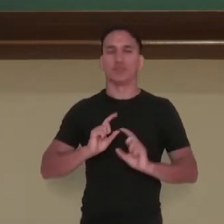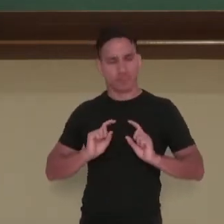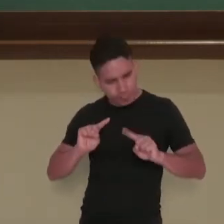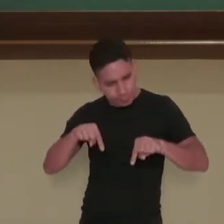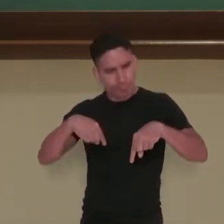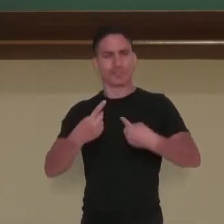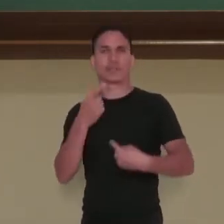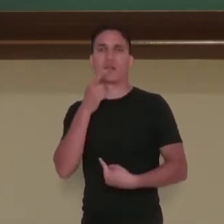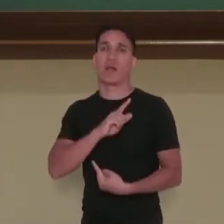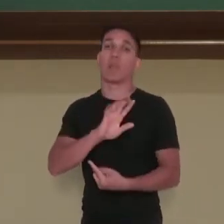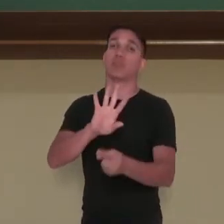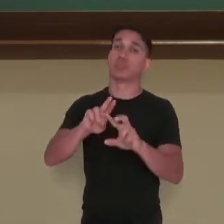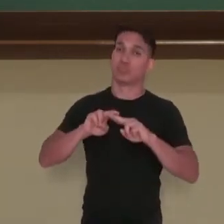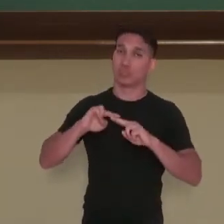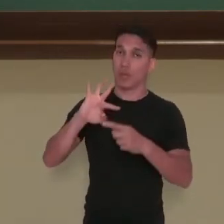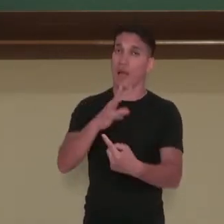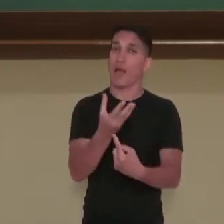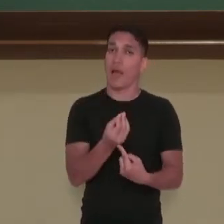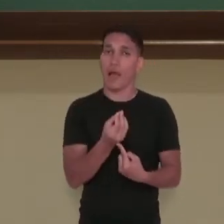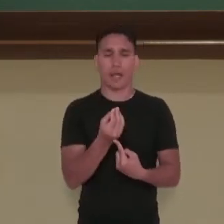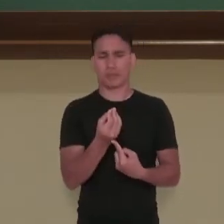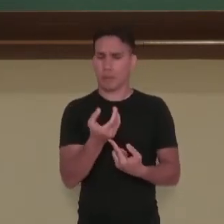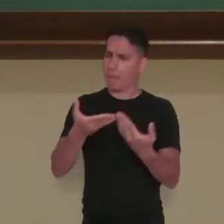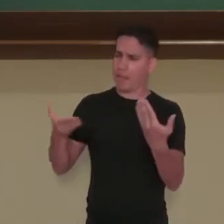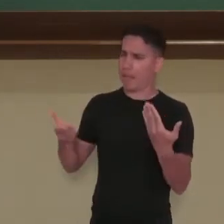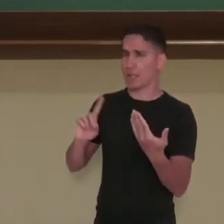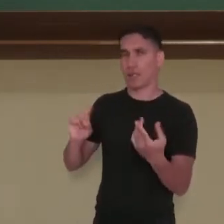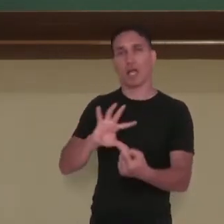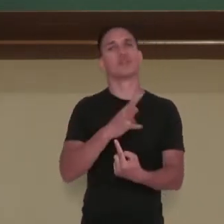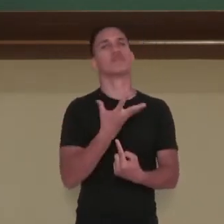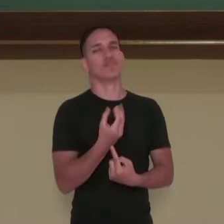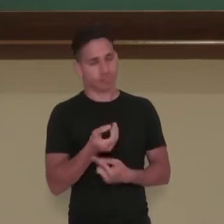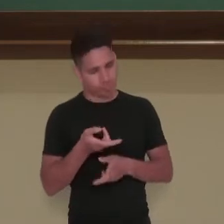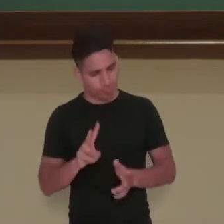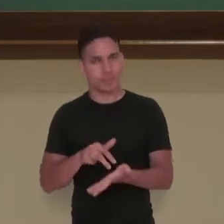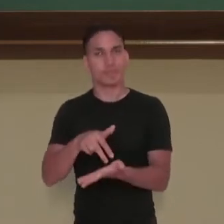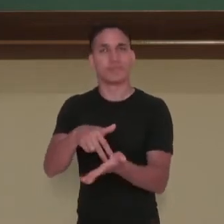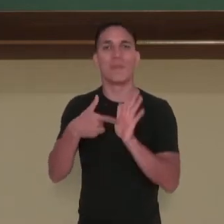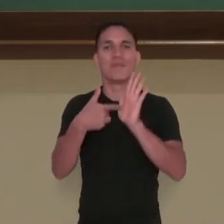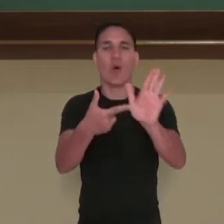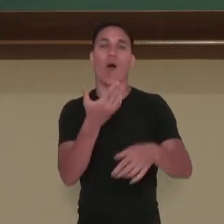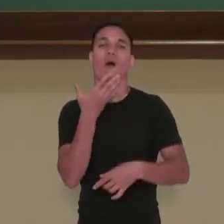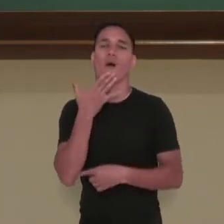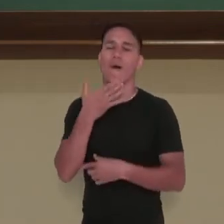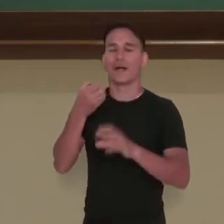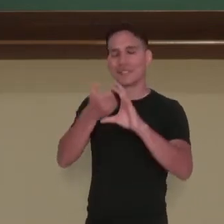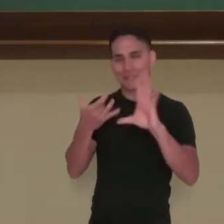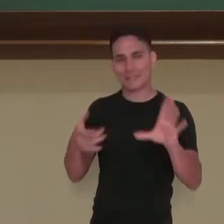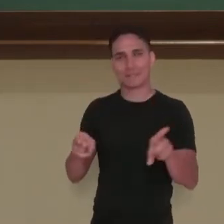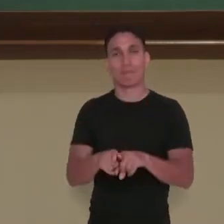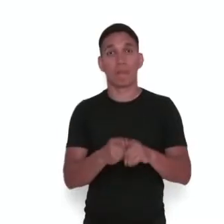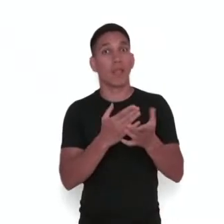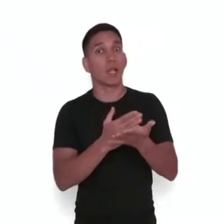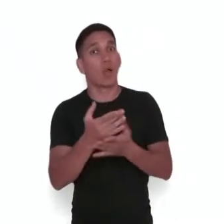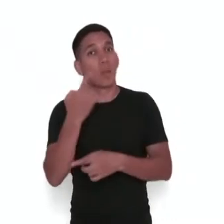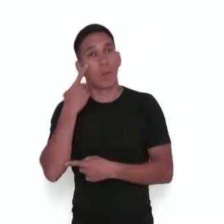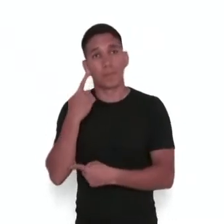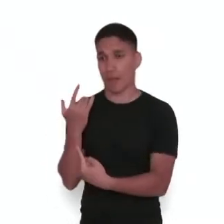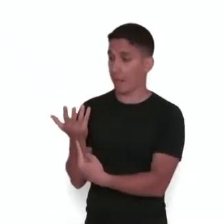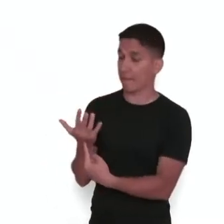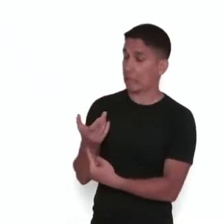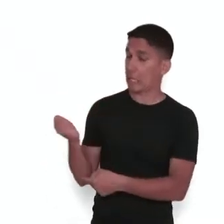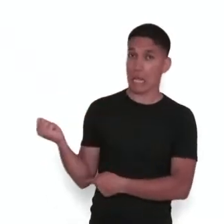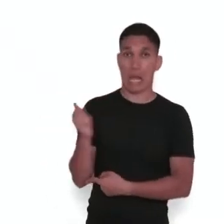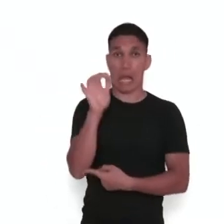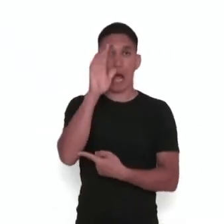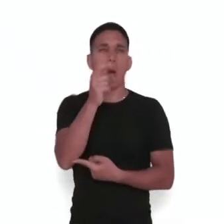A arte não ficou de fora para revelar as suas cores e as suas características. No início, olha só, as velas eram caras e